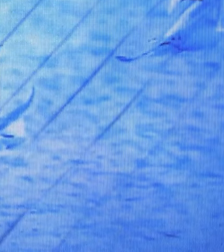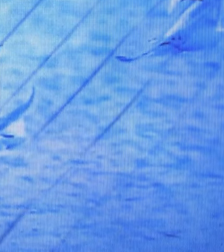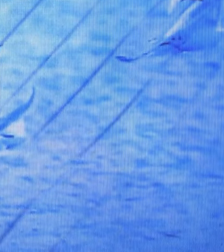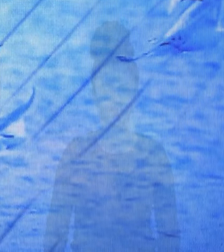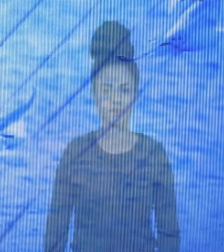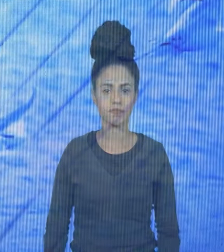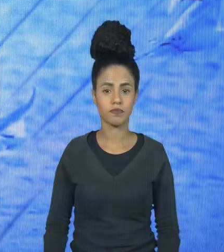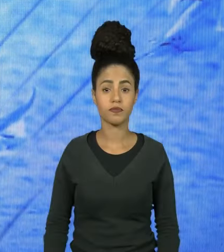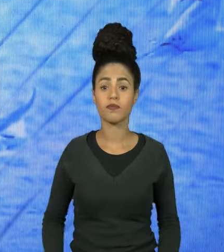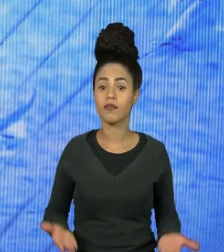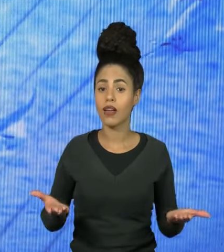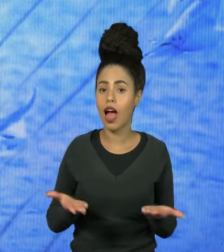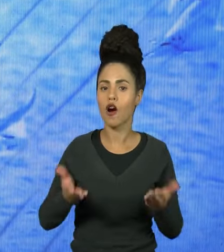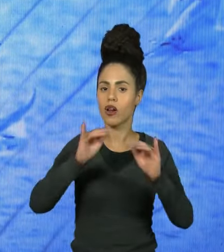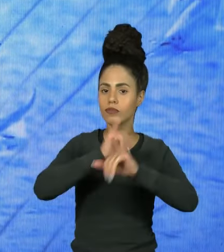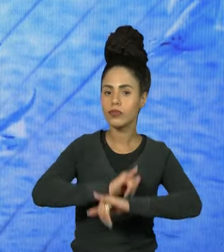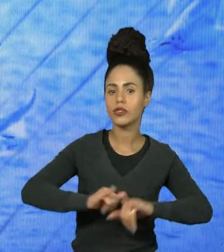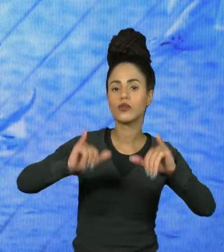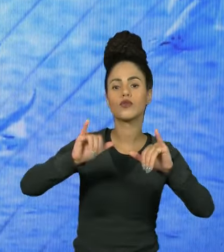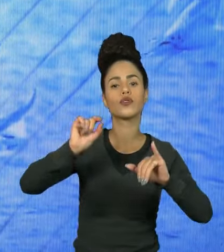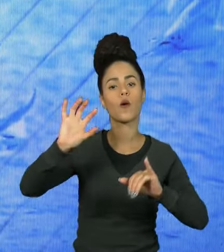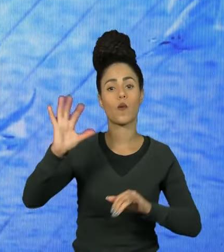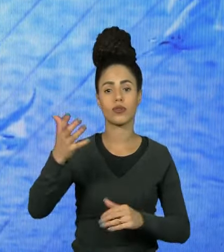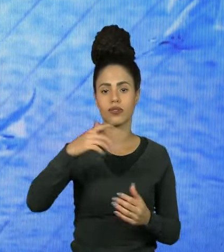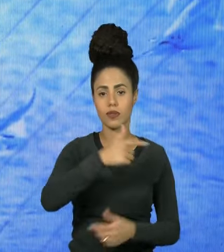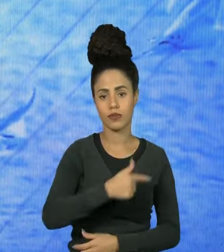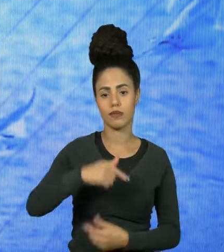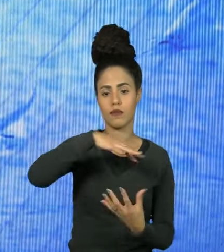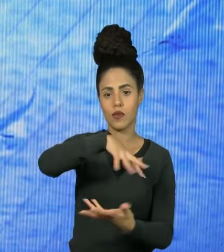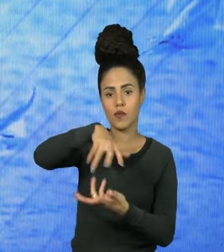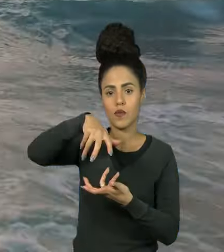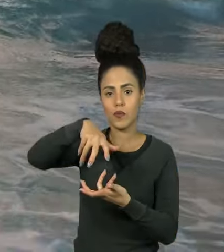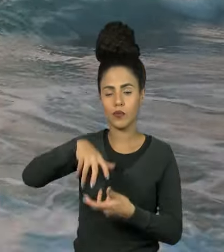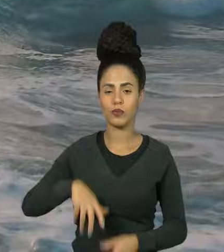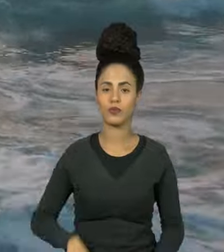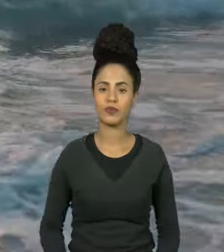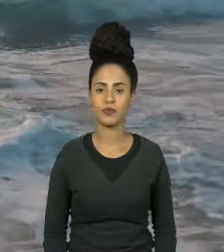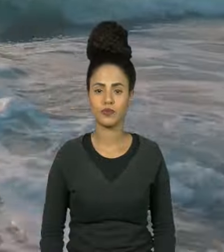Vamos agora às principais notícias da área socioambiental.